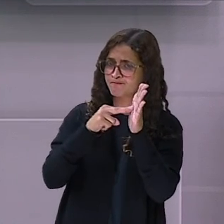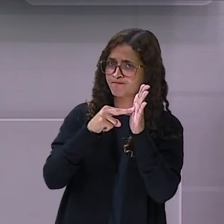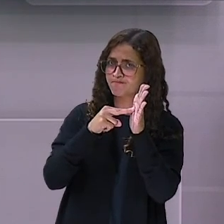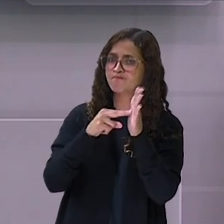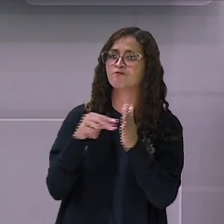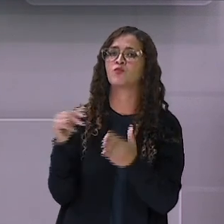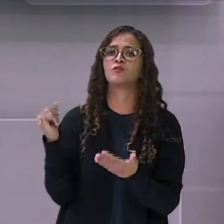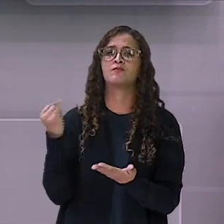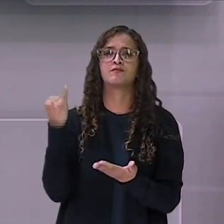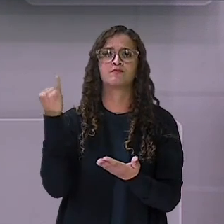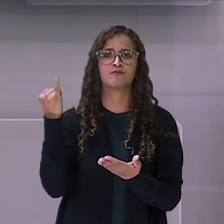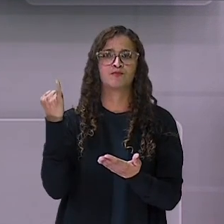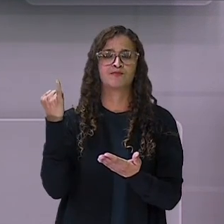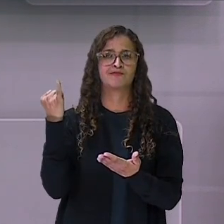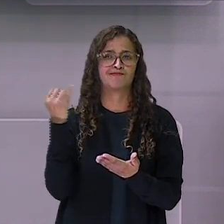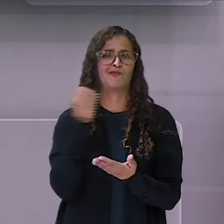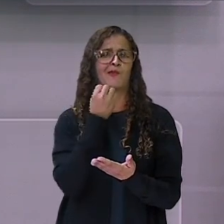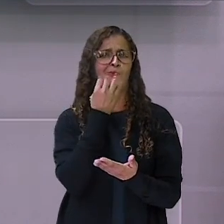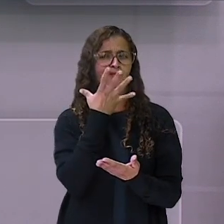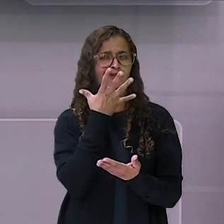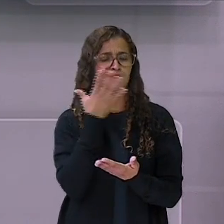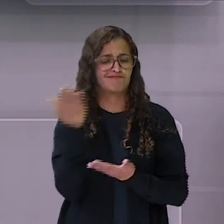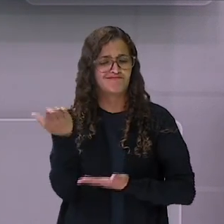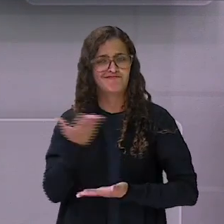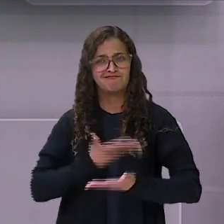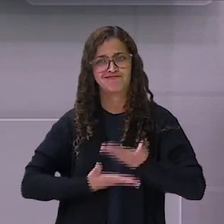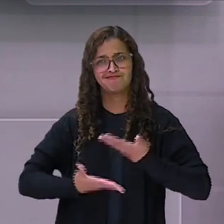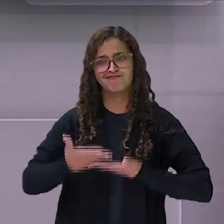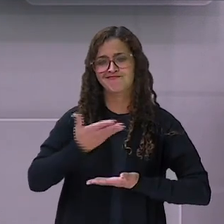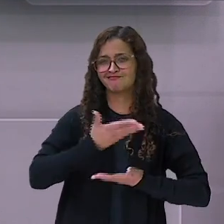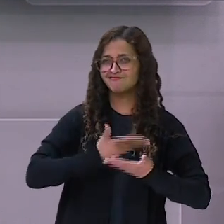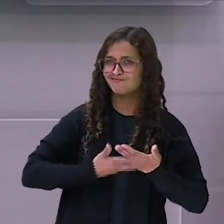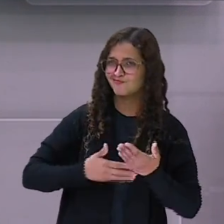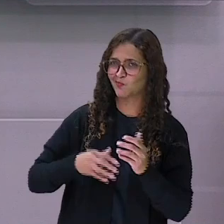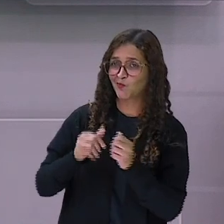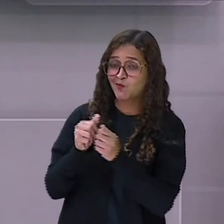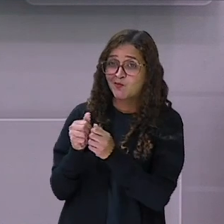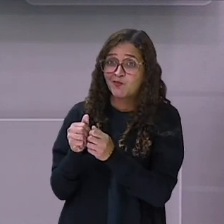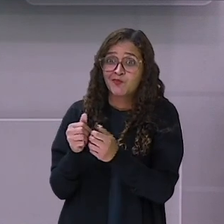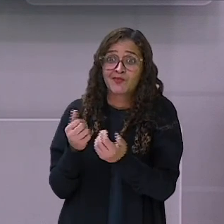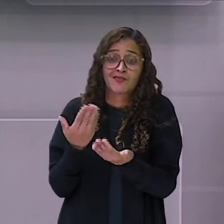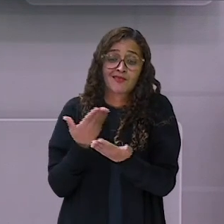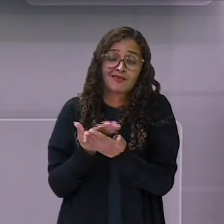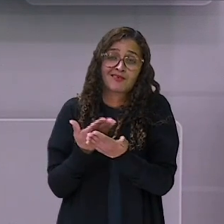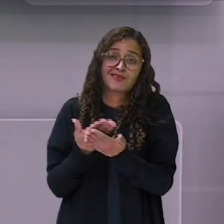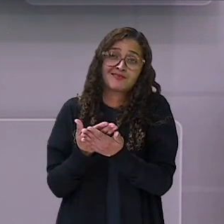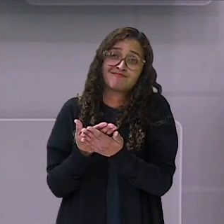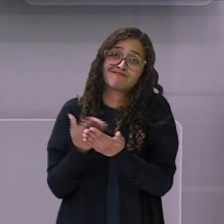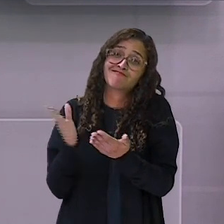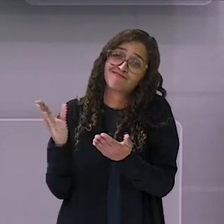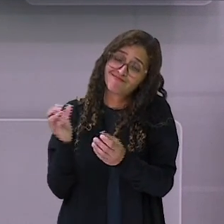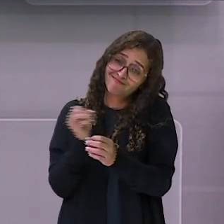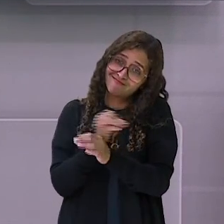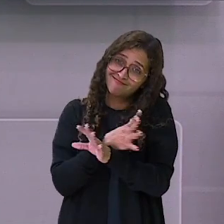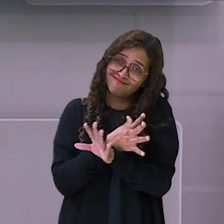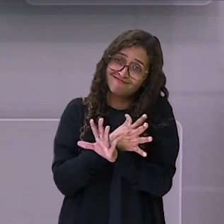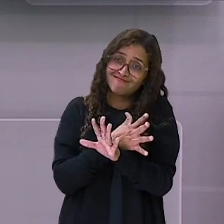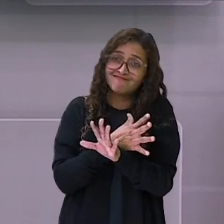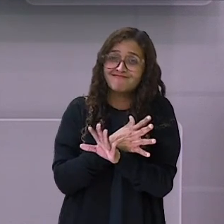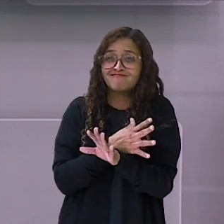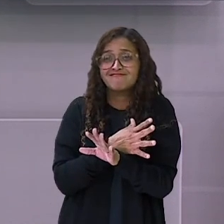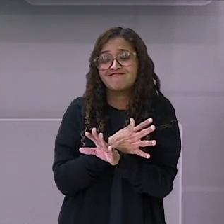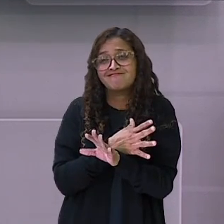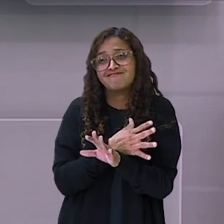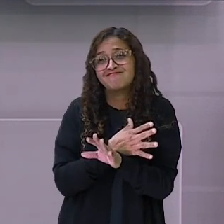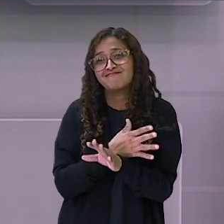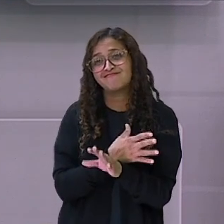sido muito bom esses momentos com vocês. E agora nossa aula já está terminando. Sim. Já está encerrando mais